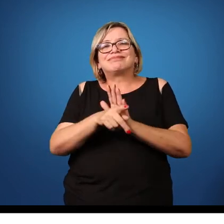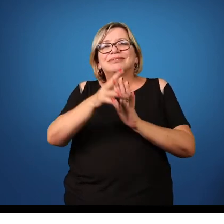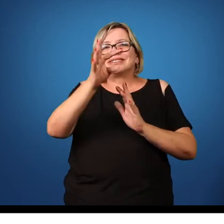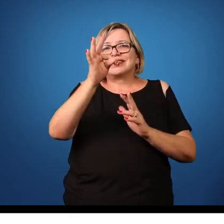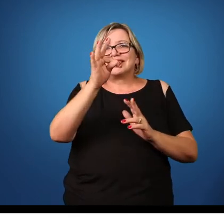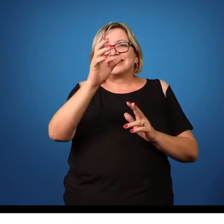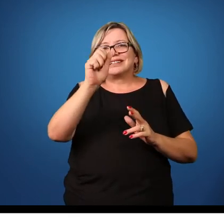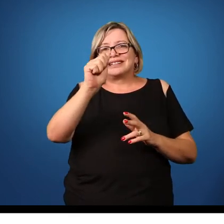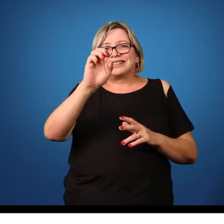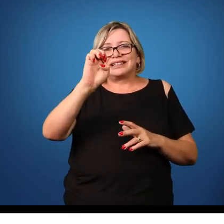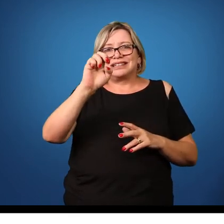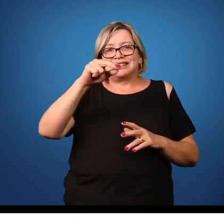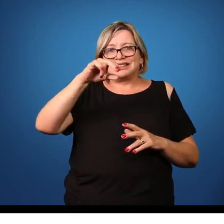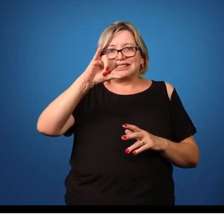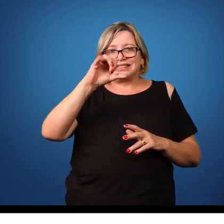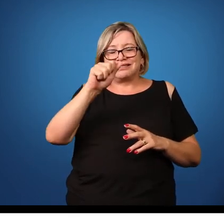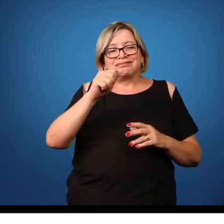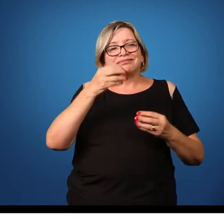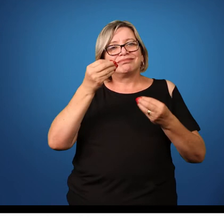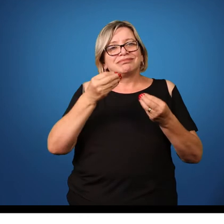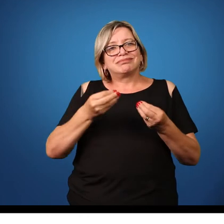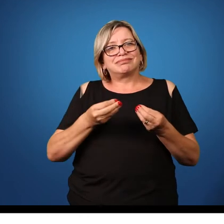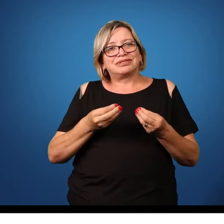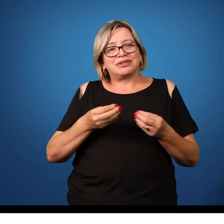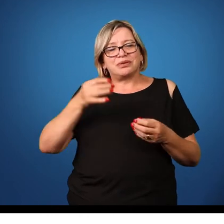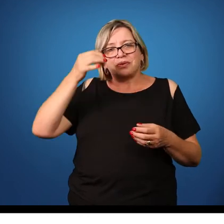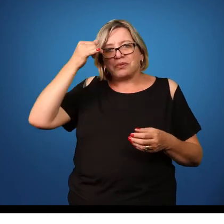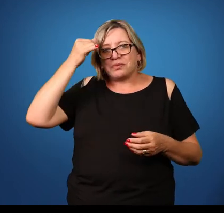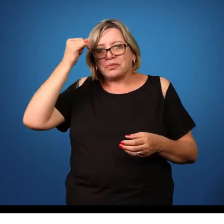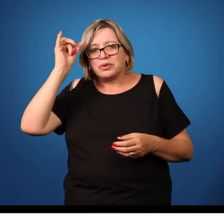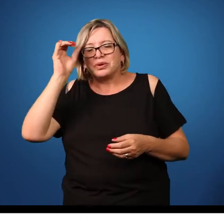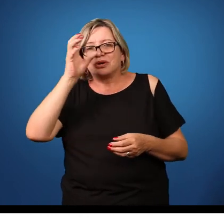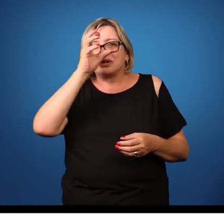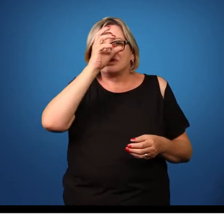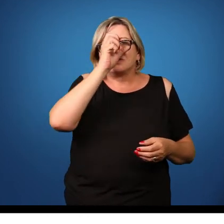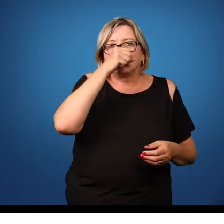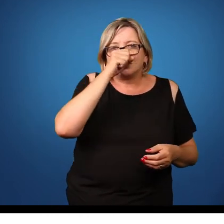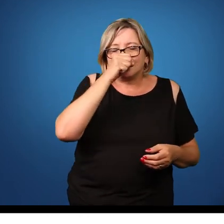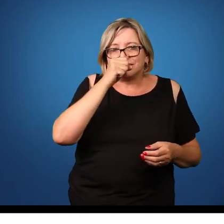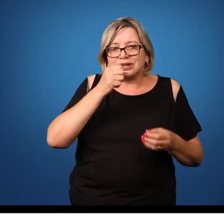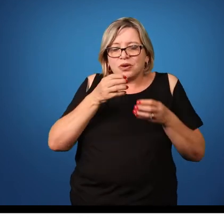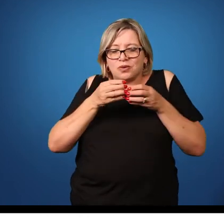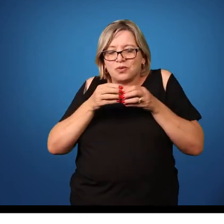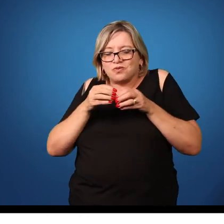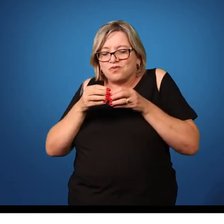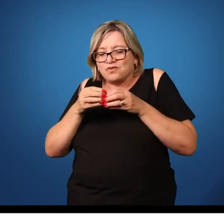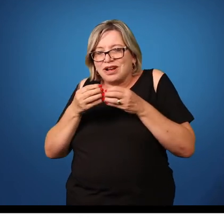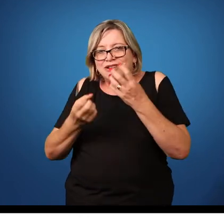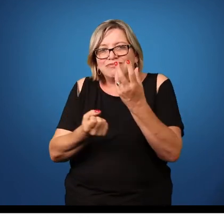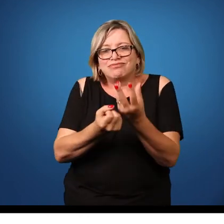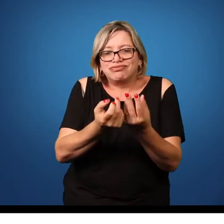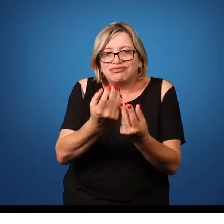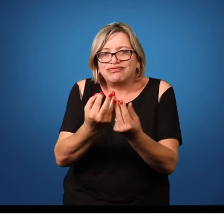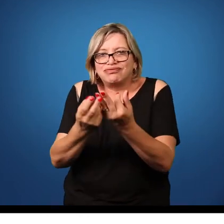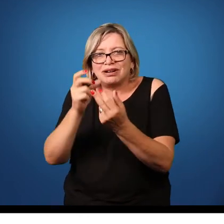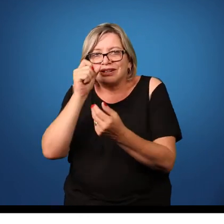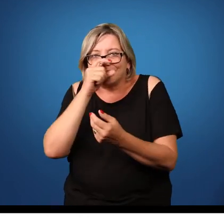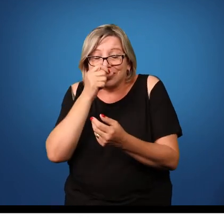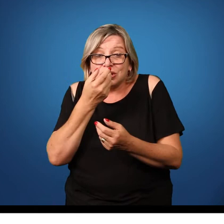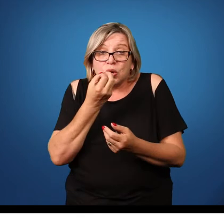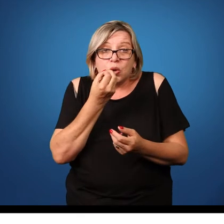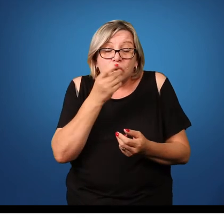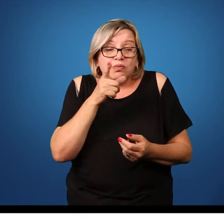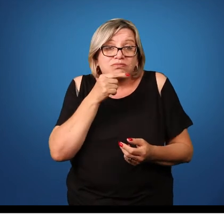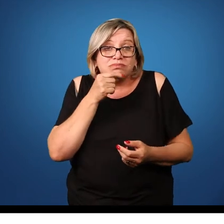saginata. Então o bovino suíno se contamina ingerindo ovos em água e